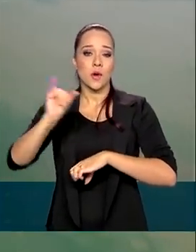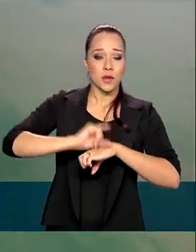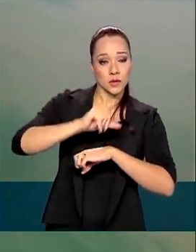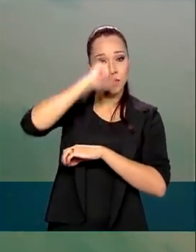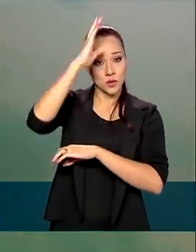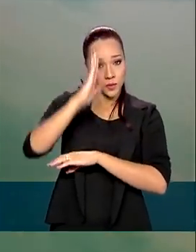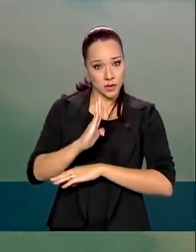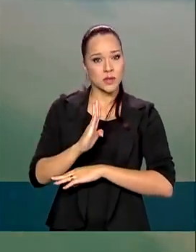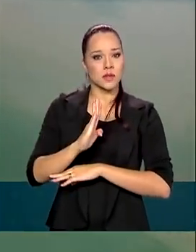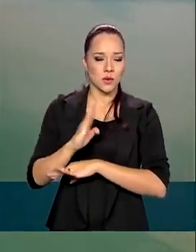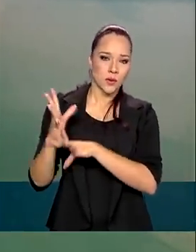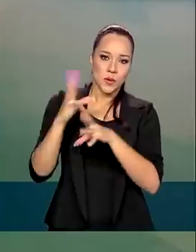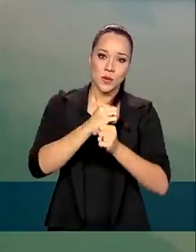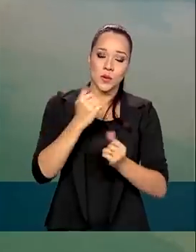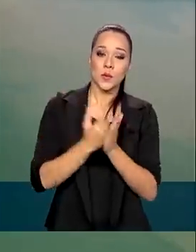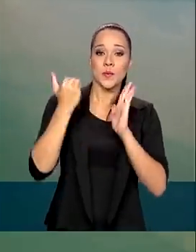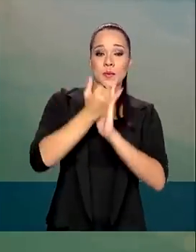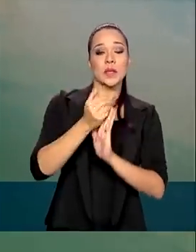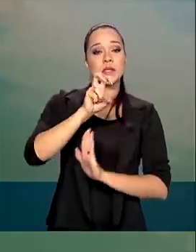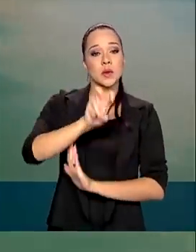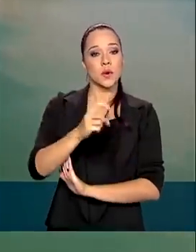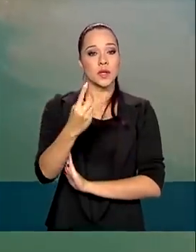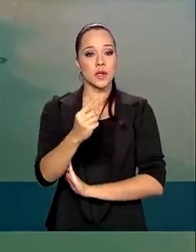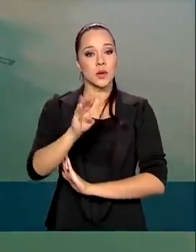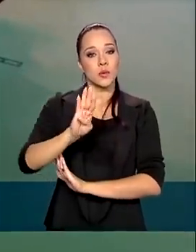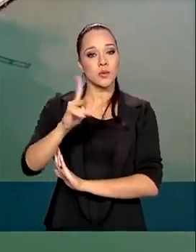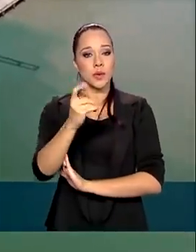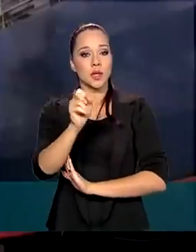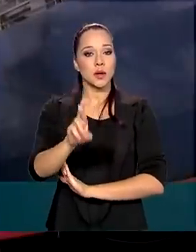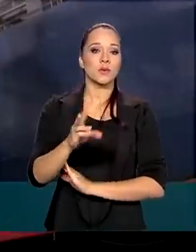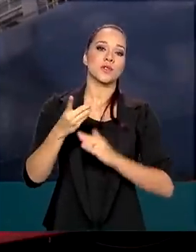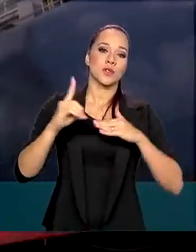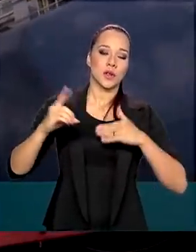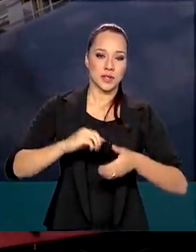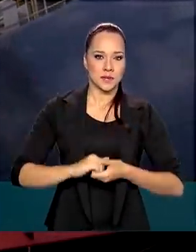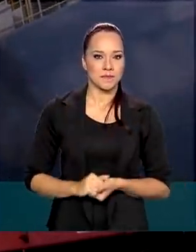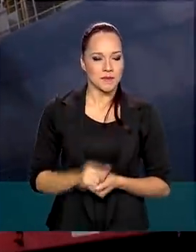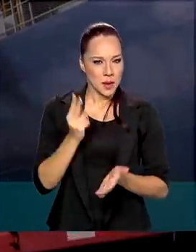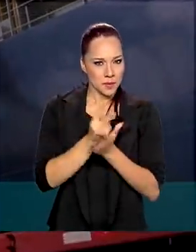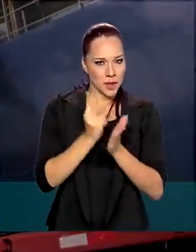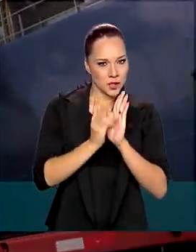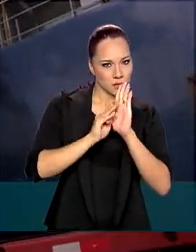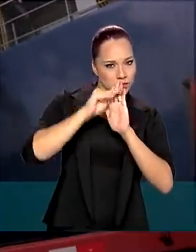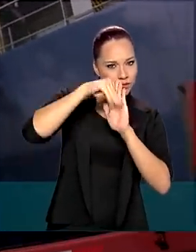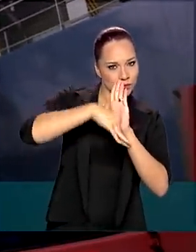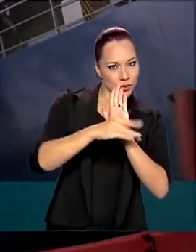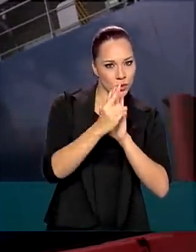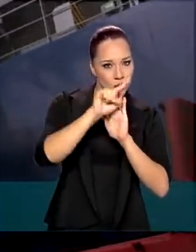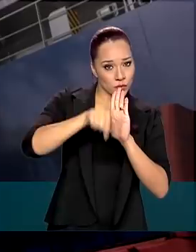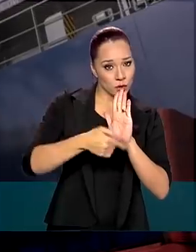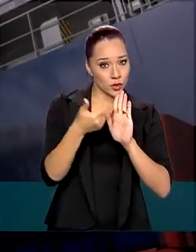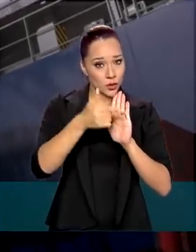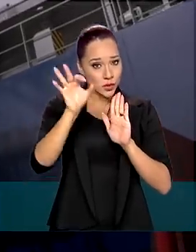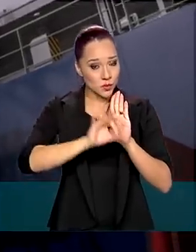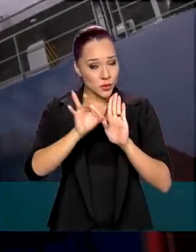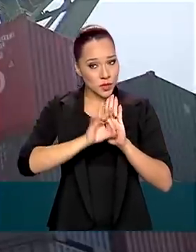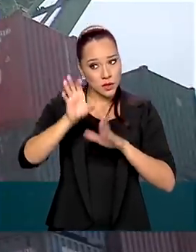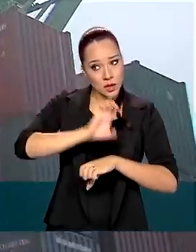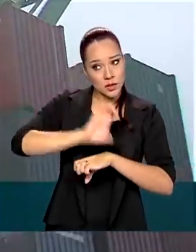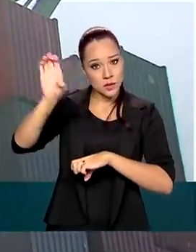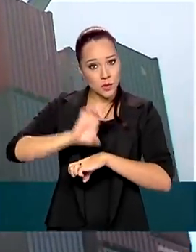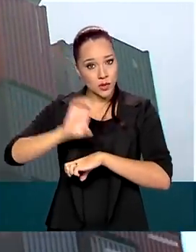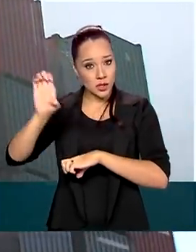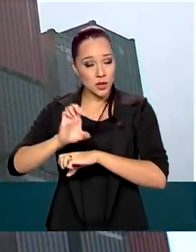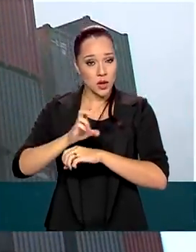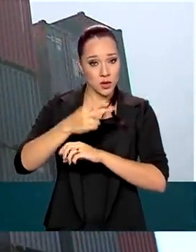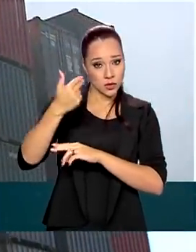brasileiras soma mais de 51 bilhões de dólares. Mesmo com a queda de 1,2% nas exportações